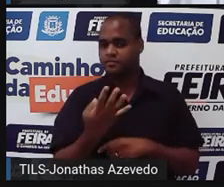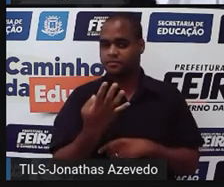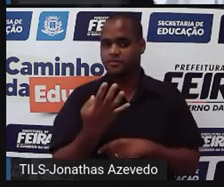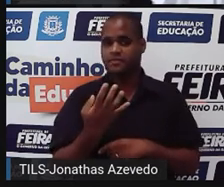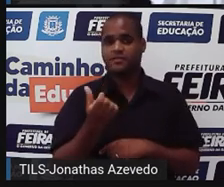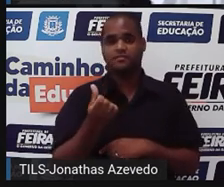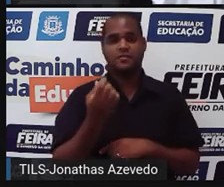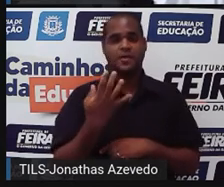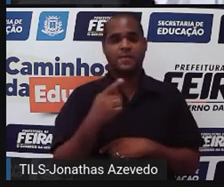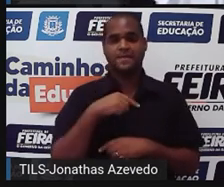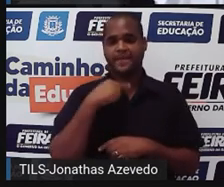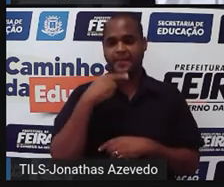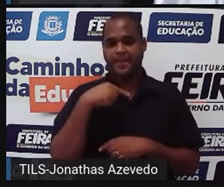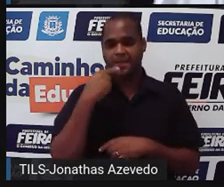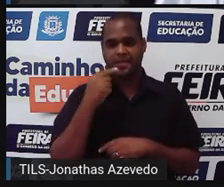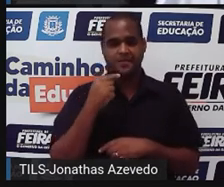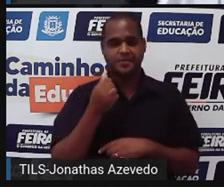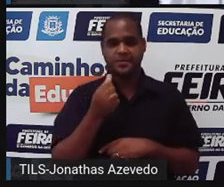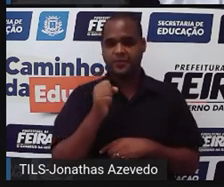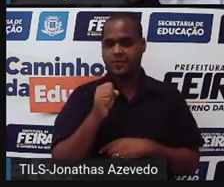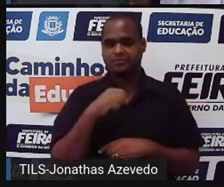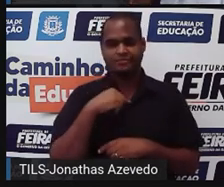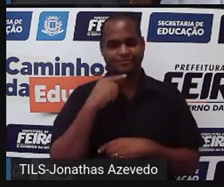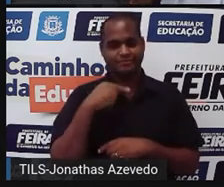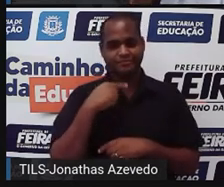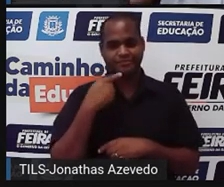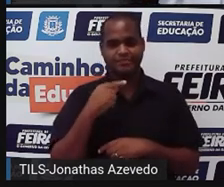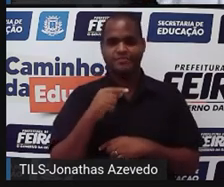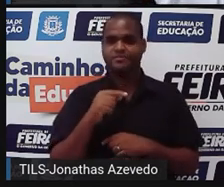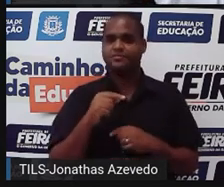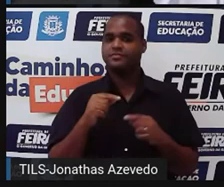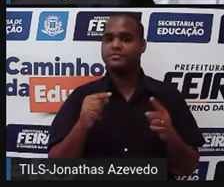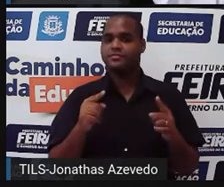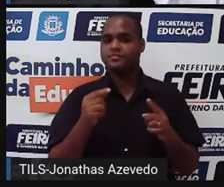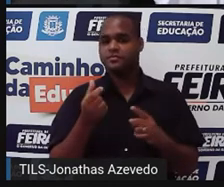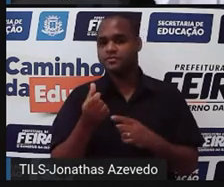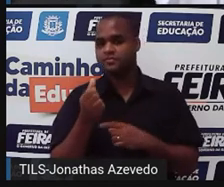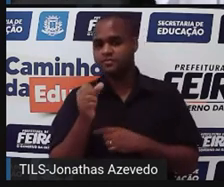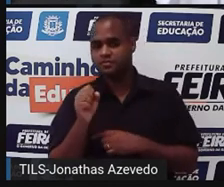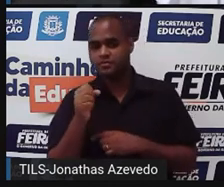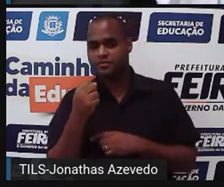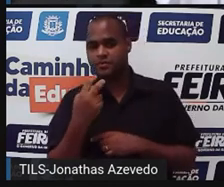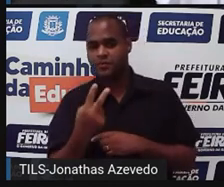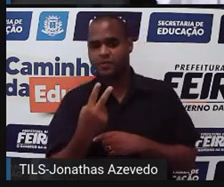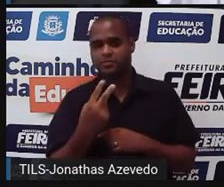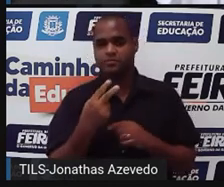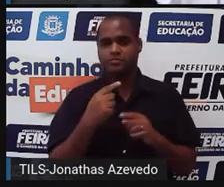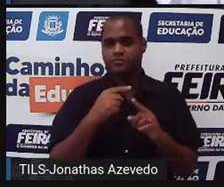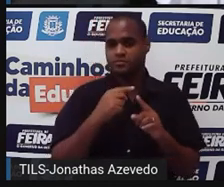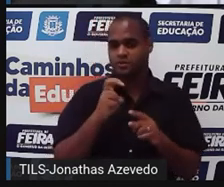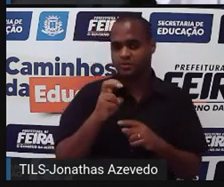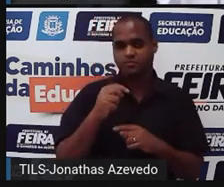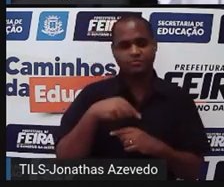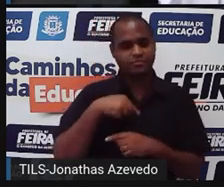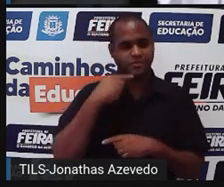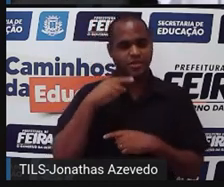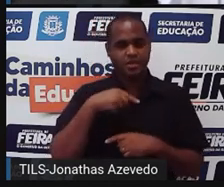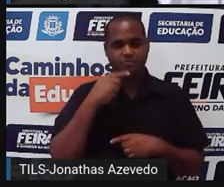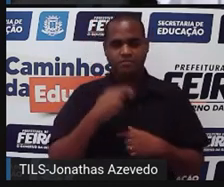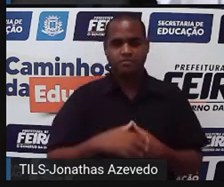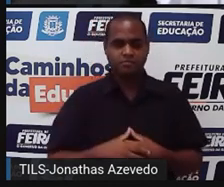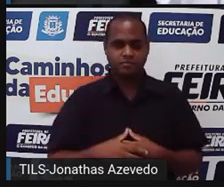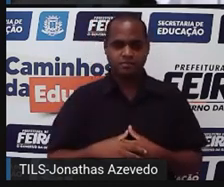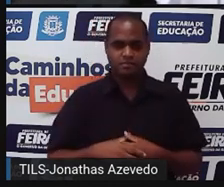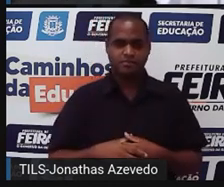64 não é 68. Essa possibilidade, 2 e 5, também não serve. Só me